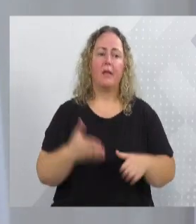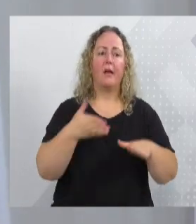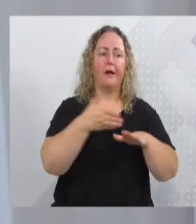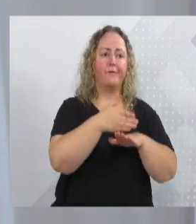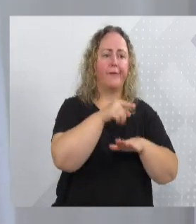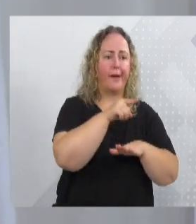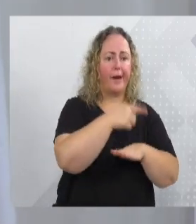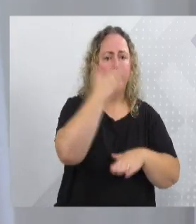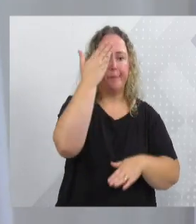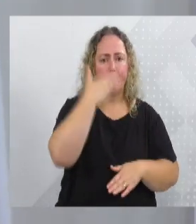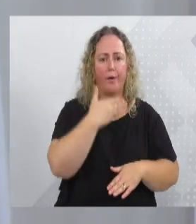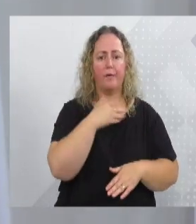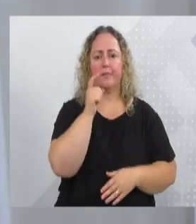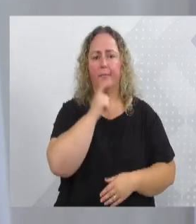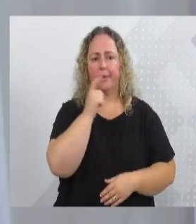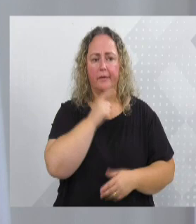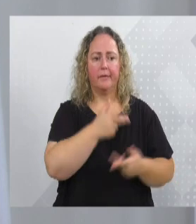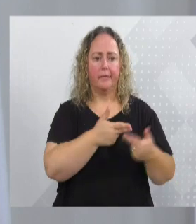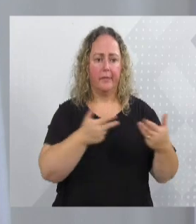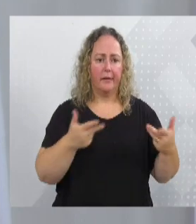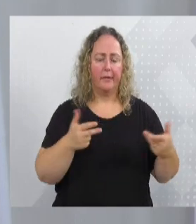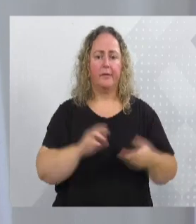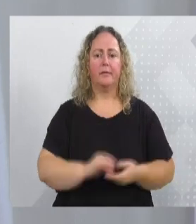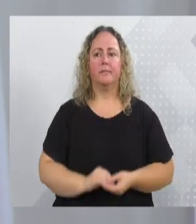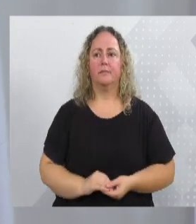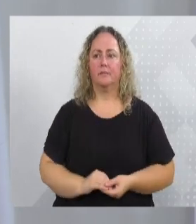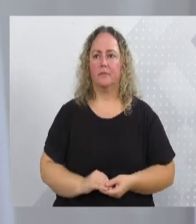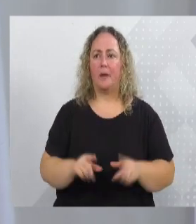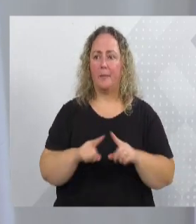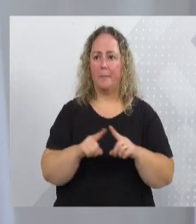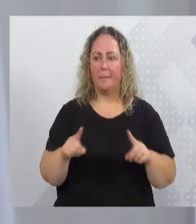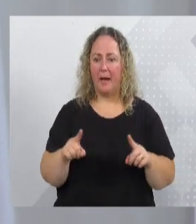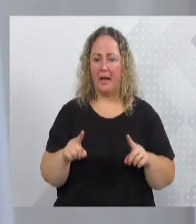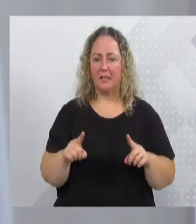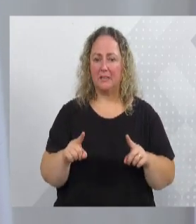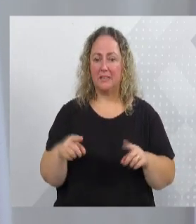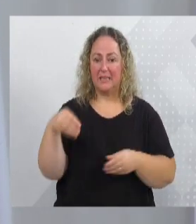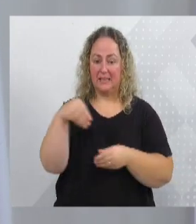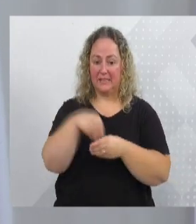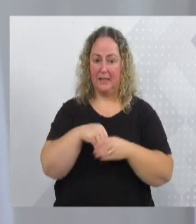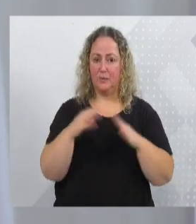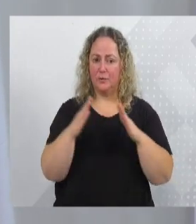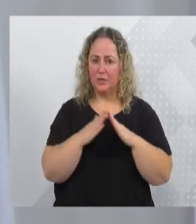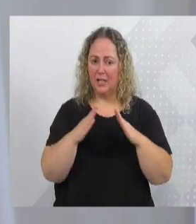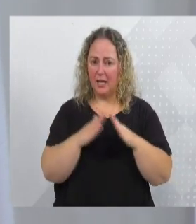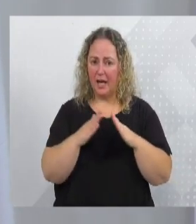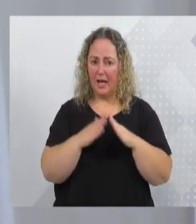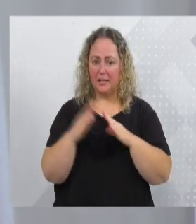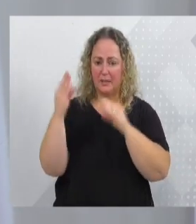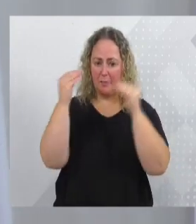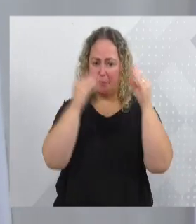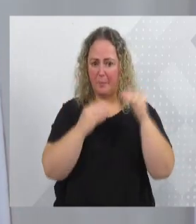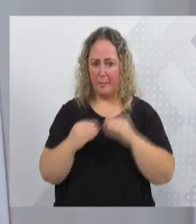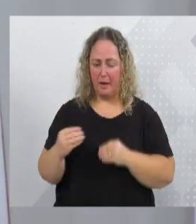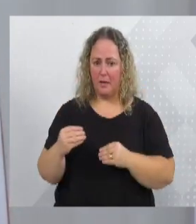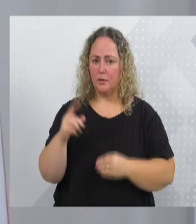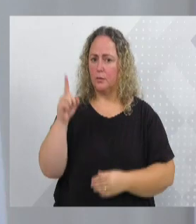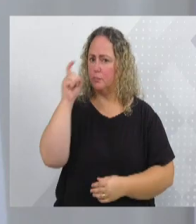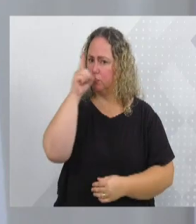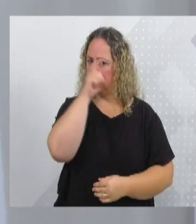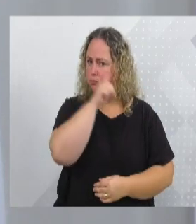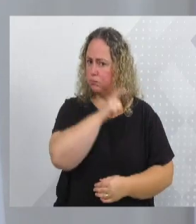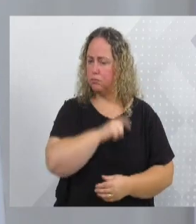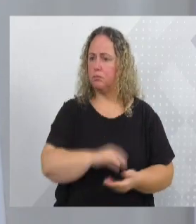é verdade. Agora, quando mexe com a família da gente, é difícil. Eu não vou falar sobre o que é, mas